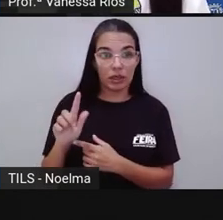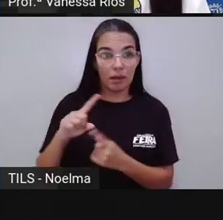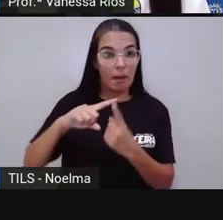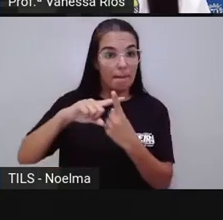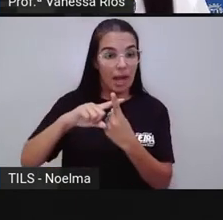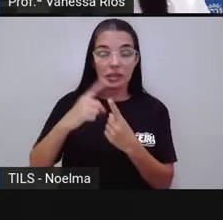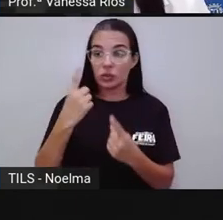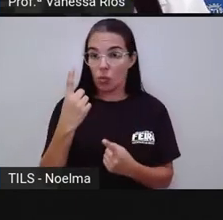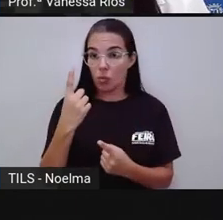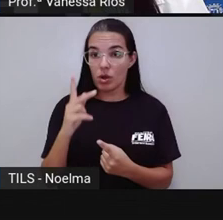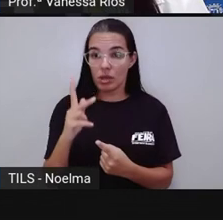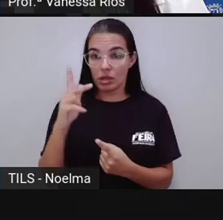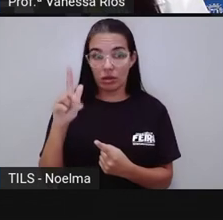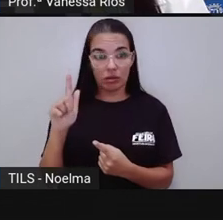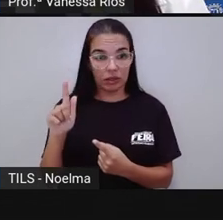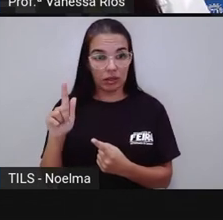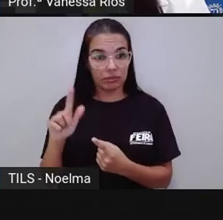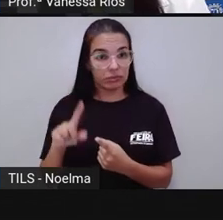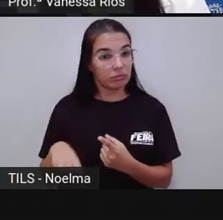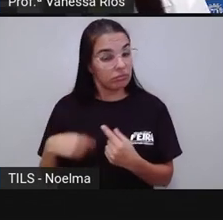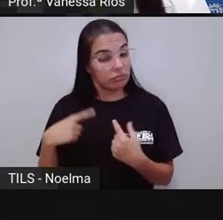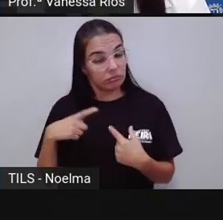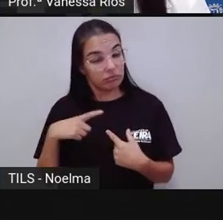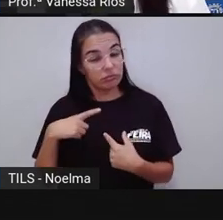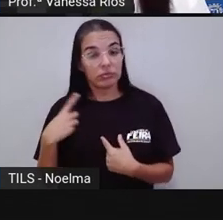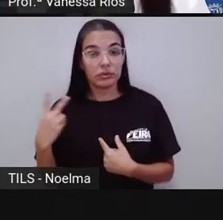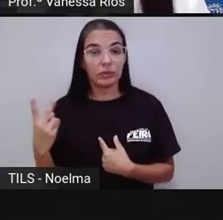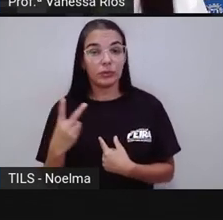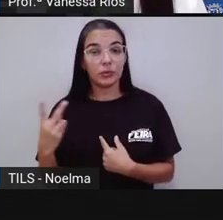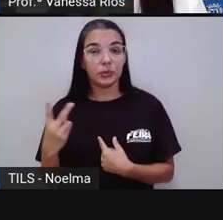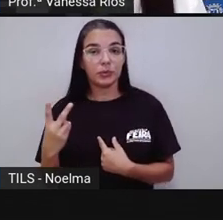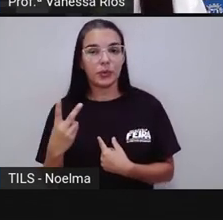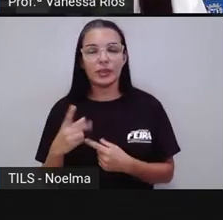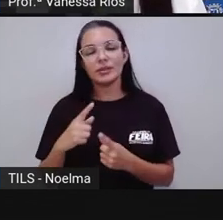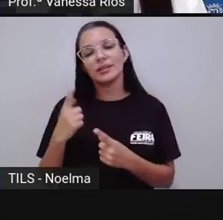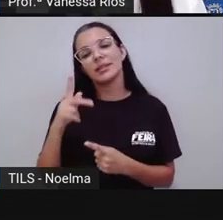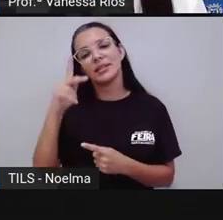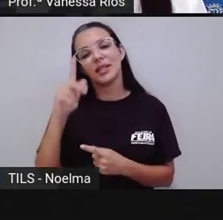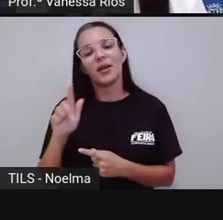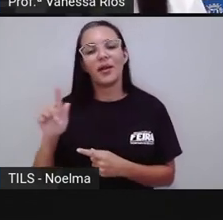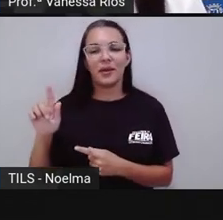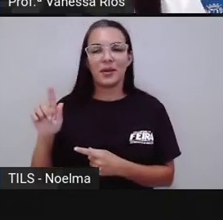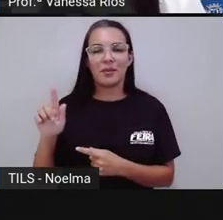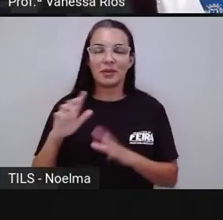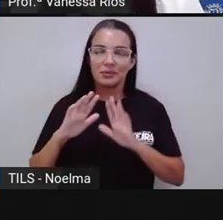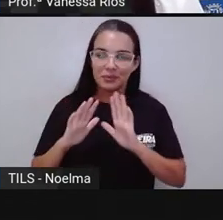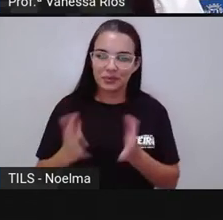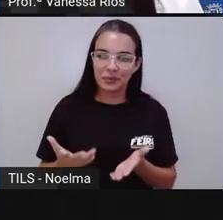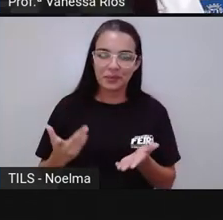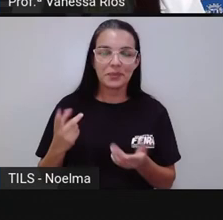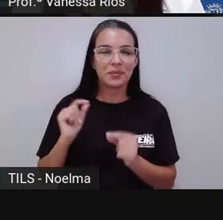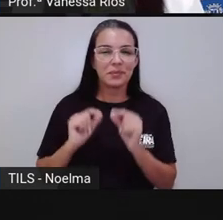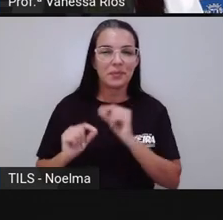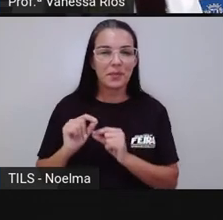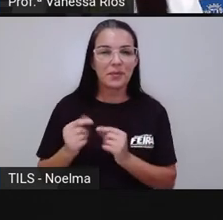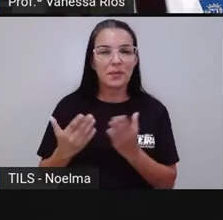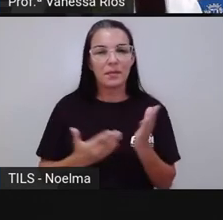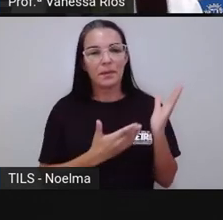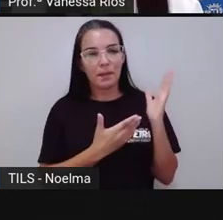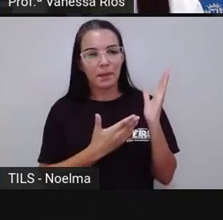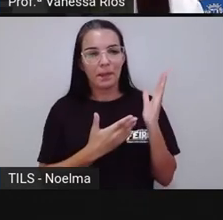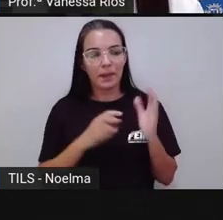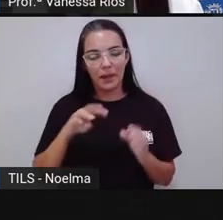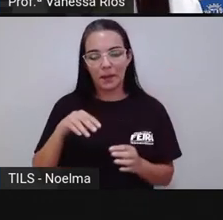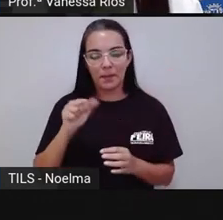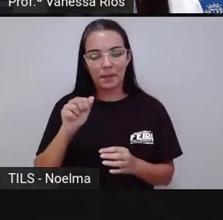prateleira, mais 1 quilograma da segunda, consigo o valor de 2 quilogramas, que é justamente a quantidade de frutas